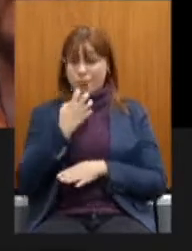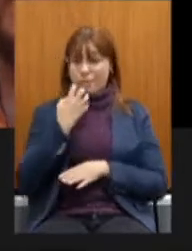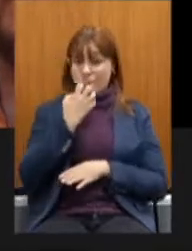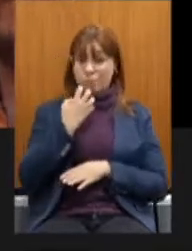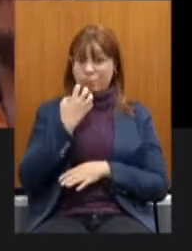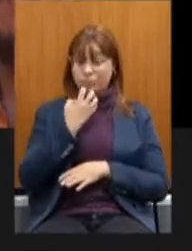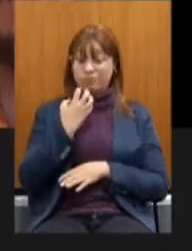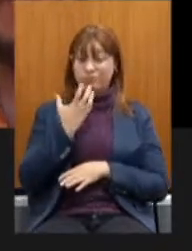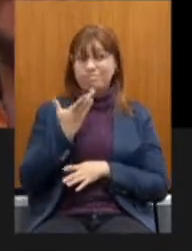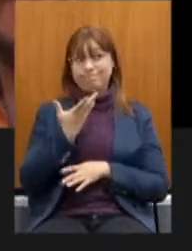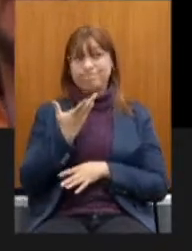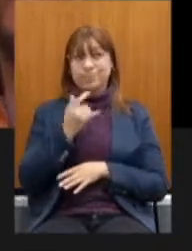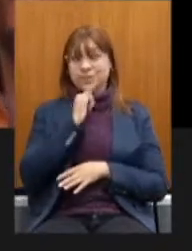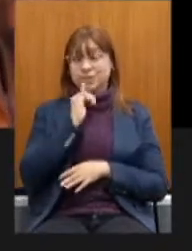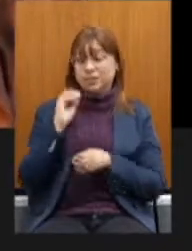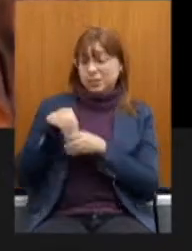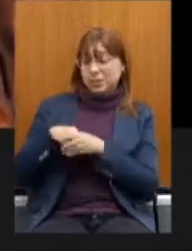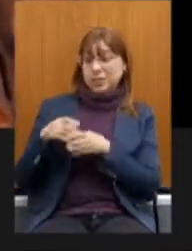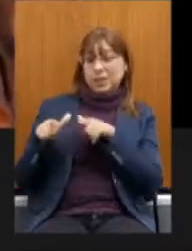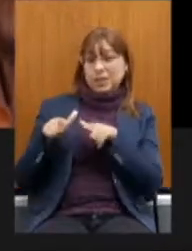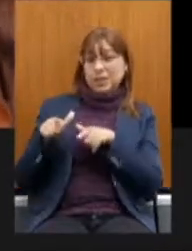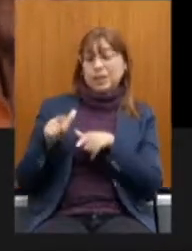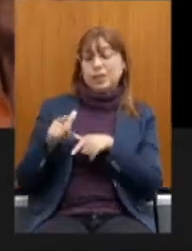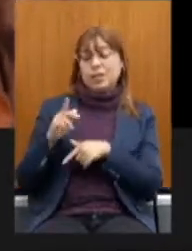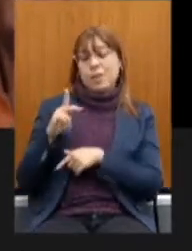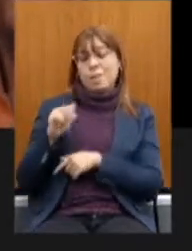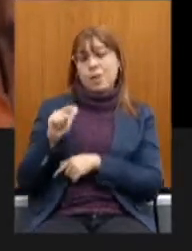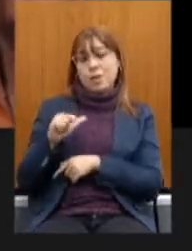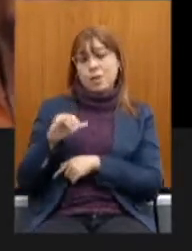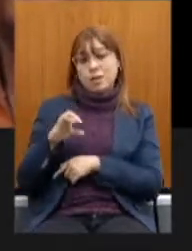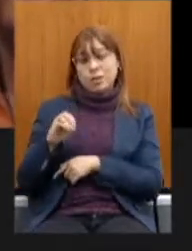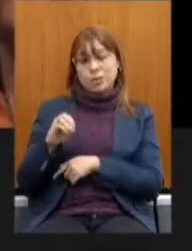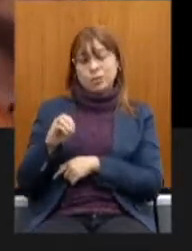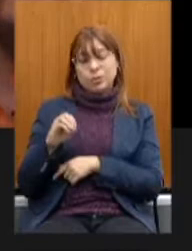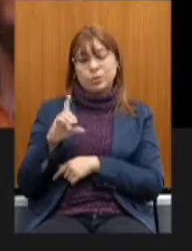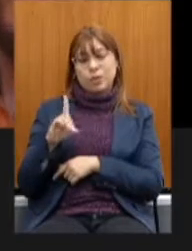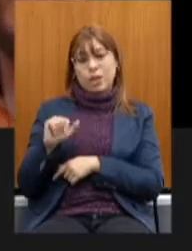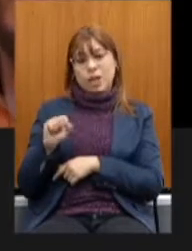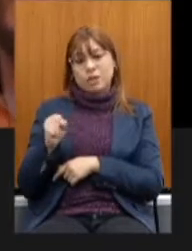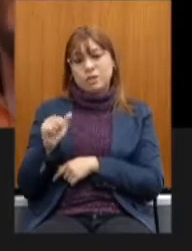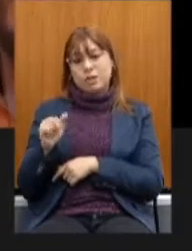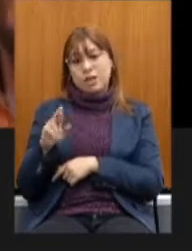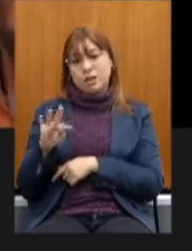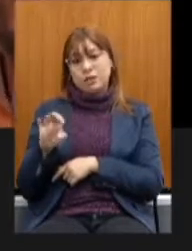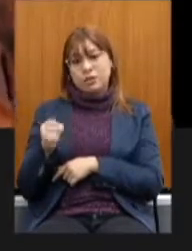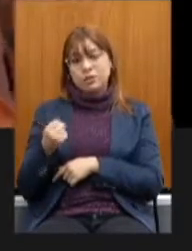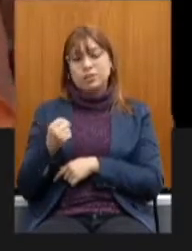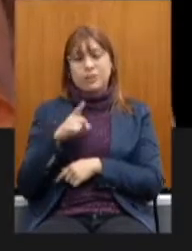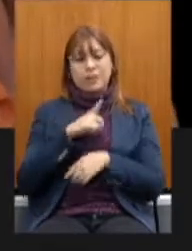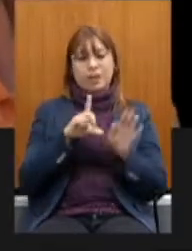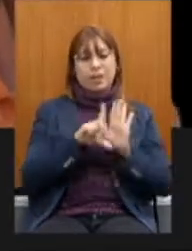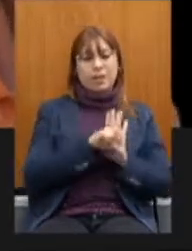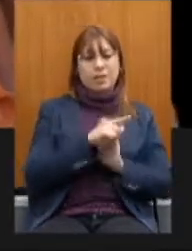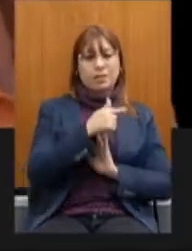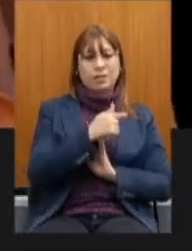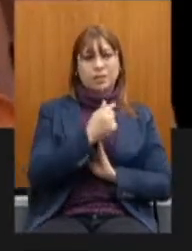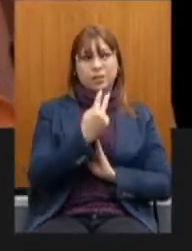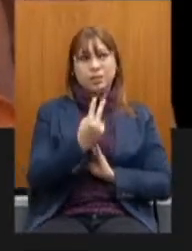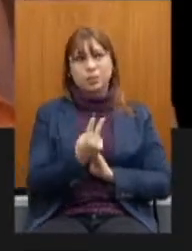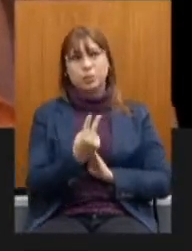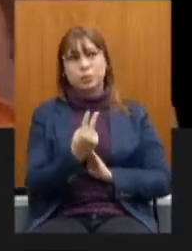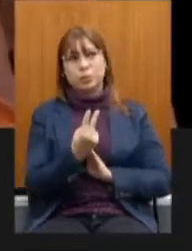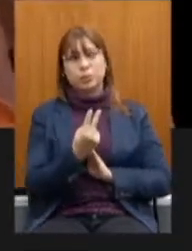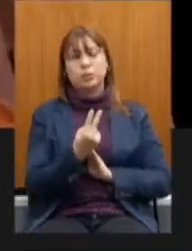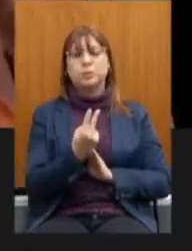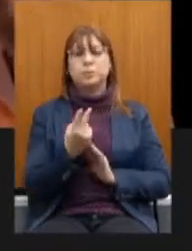efetivo, talvez, no Palácio das Acese deveria ter 90 cantores, deveria ter, pela lei 72, entre 72 e